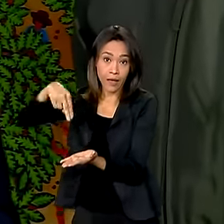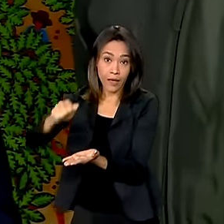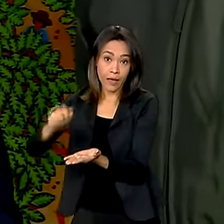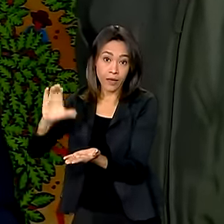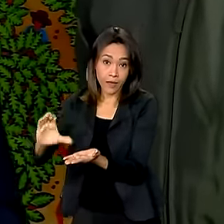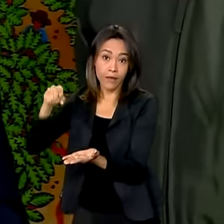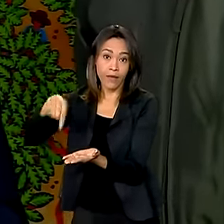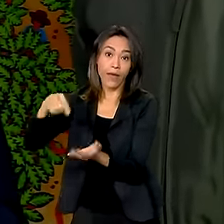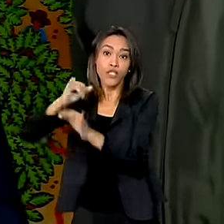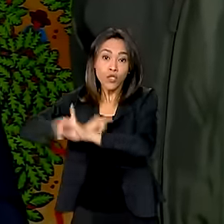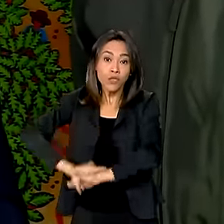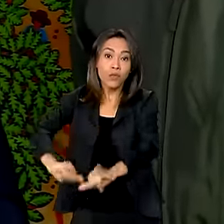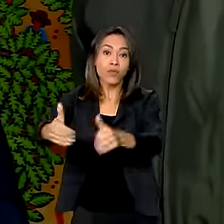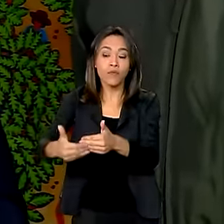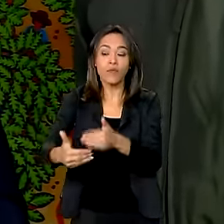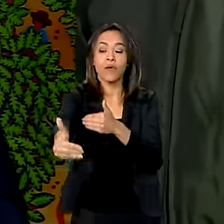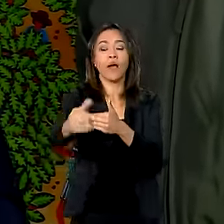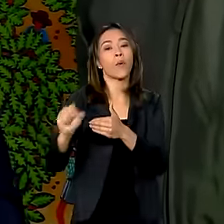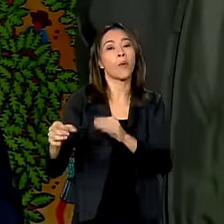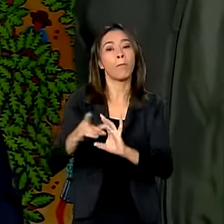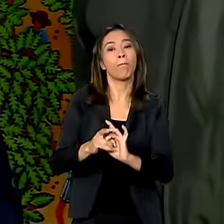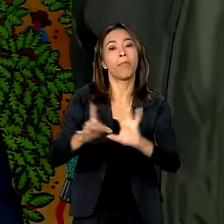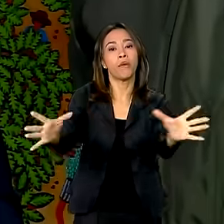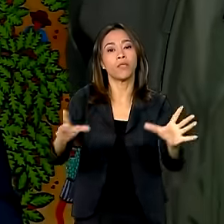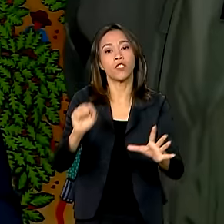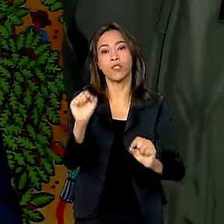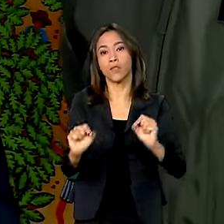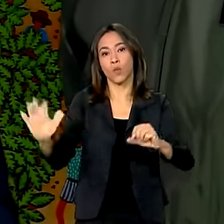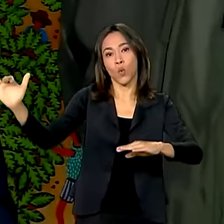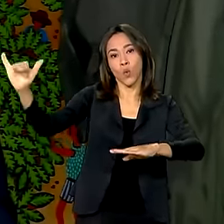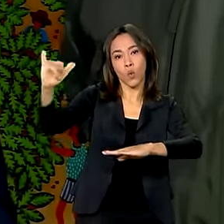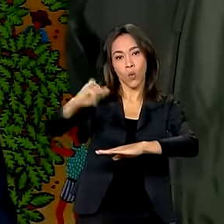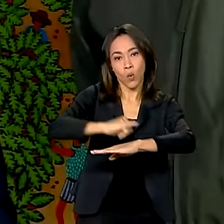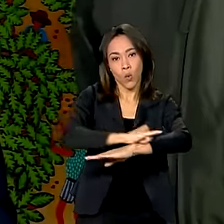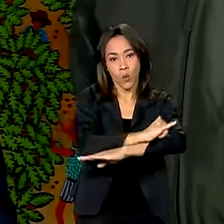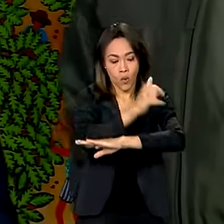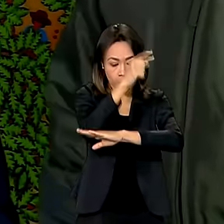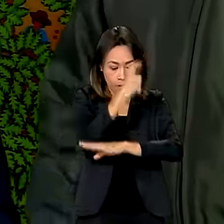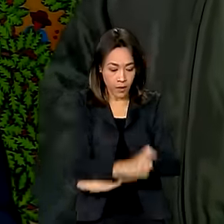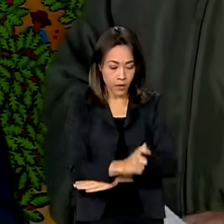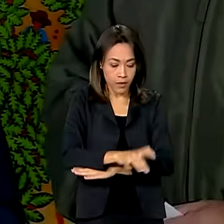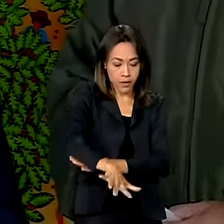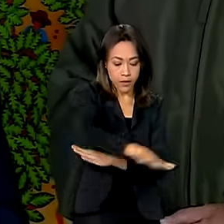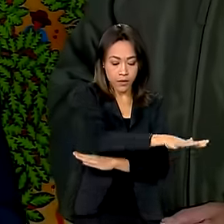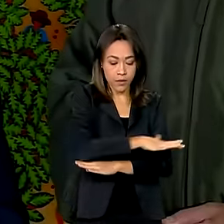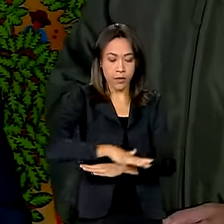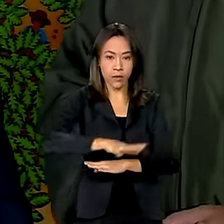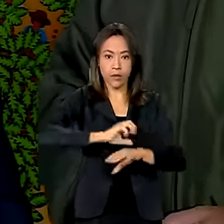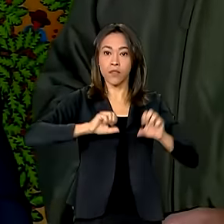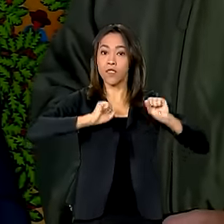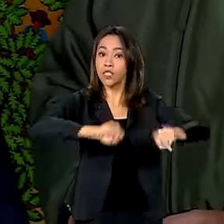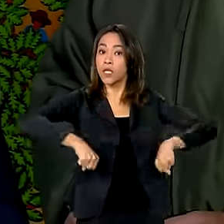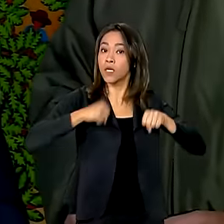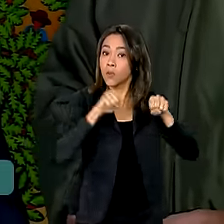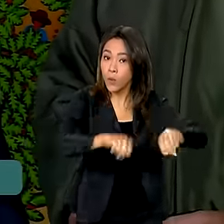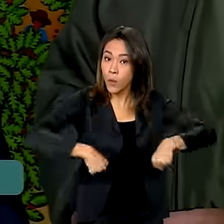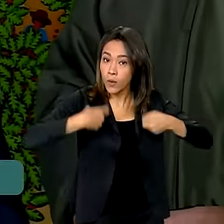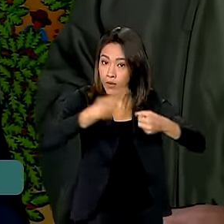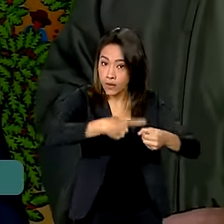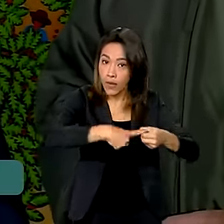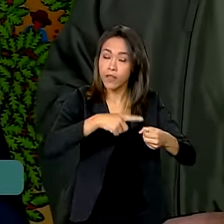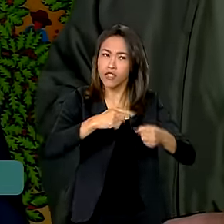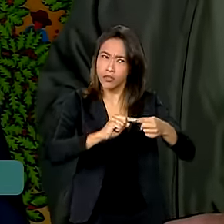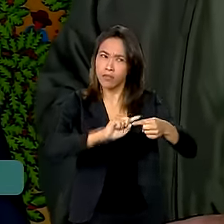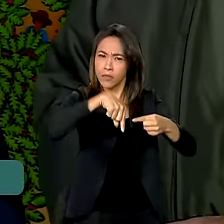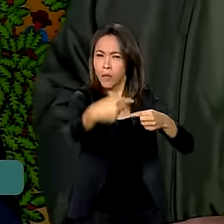oficial, autorizando as operações do aeroporto de Canoas a partir da próxima quarta